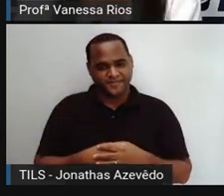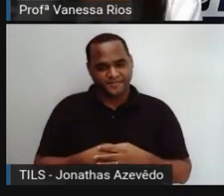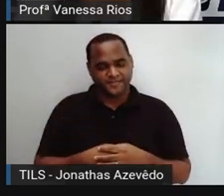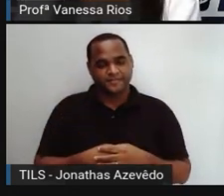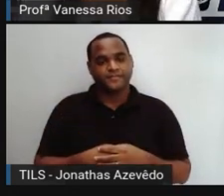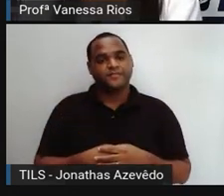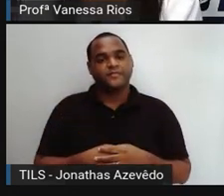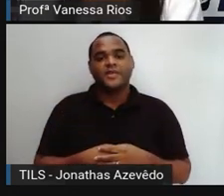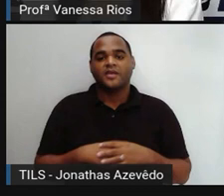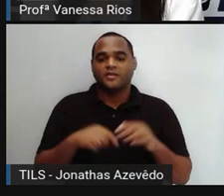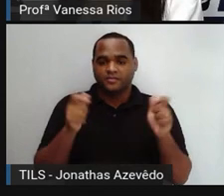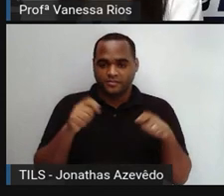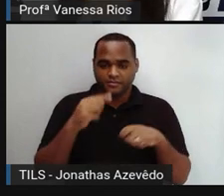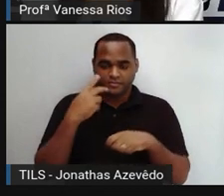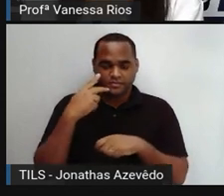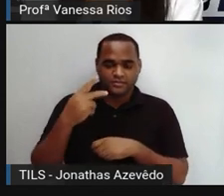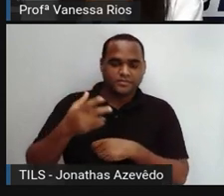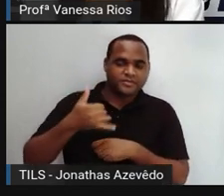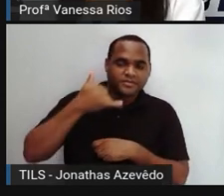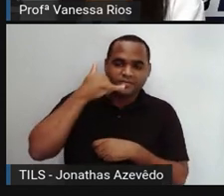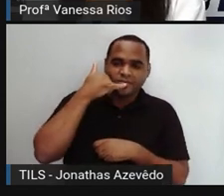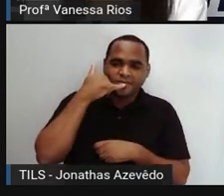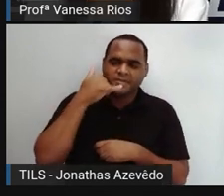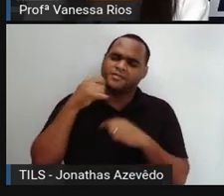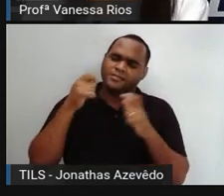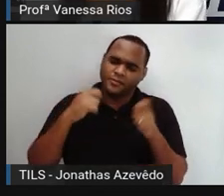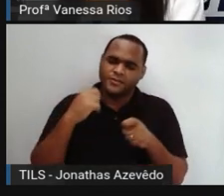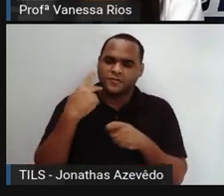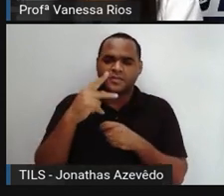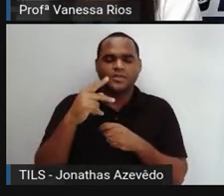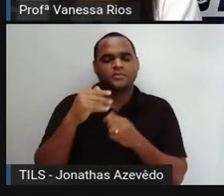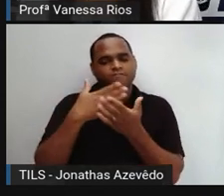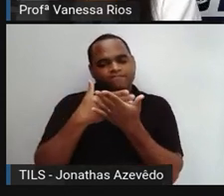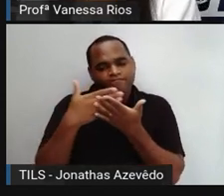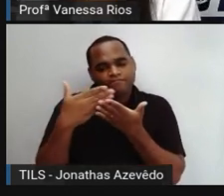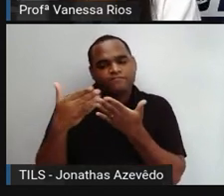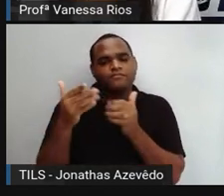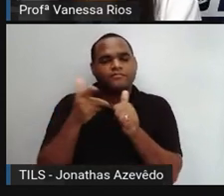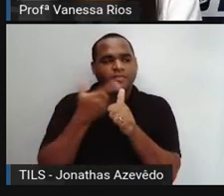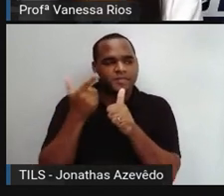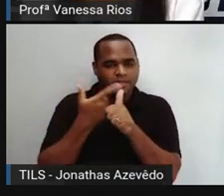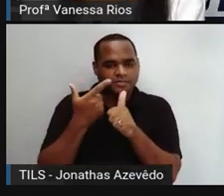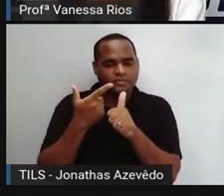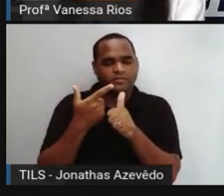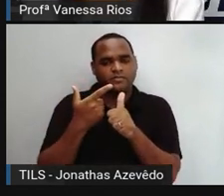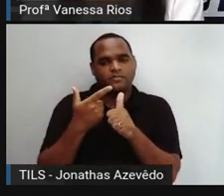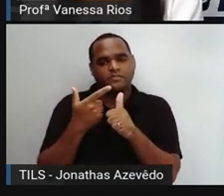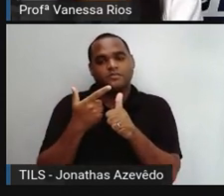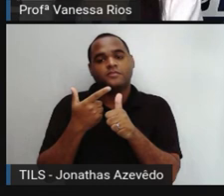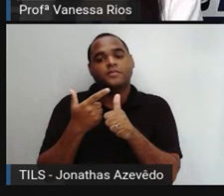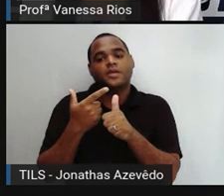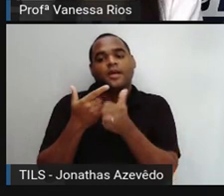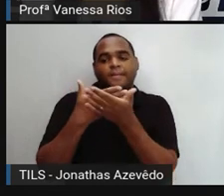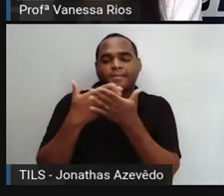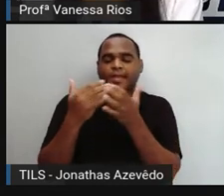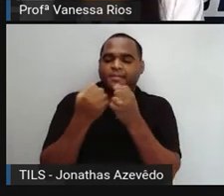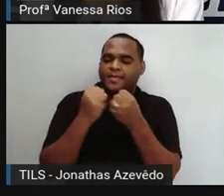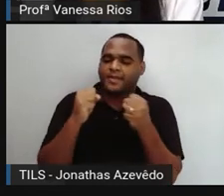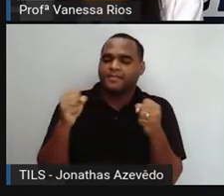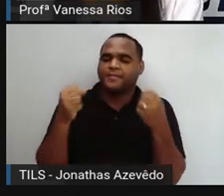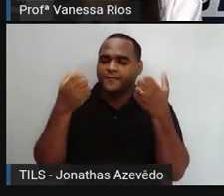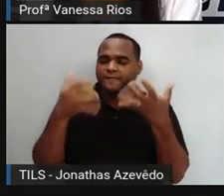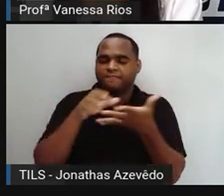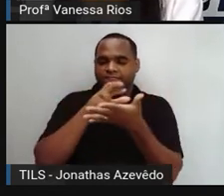inclusive, utilizar o seu próprio aparelho celular para começar a fazer os seus registros ou ampliar os seus